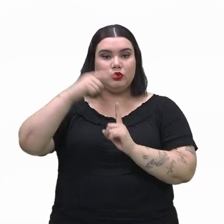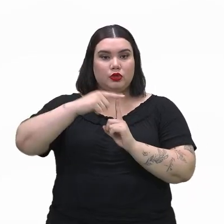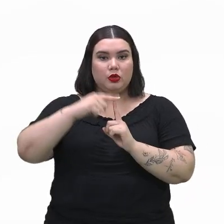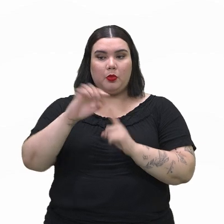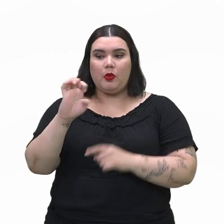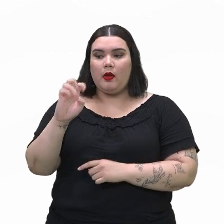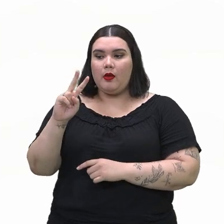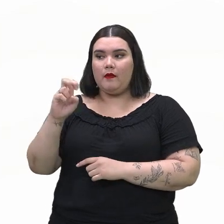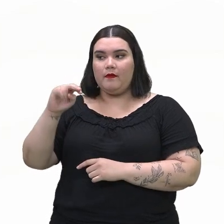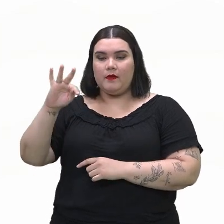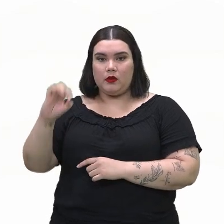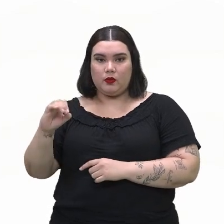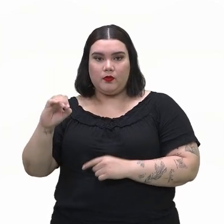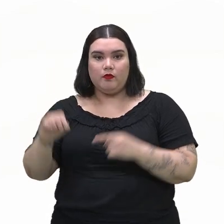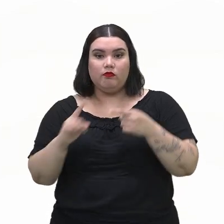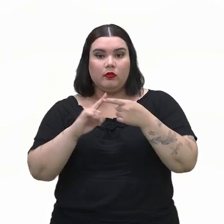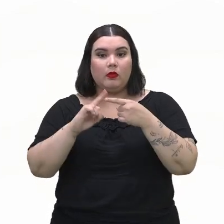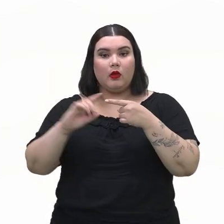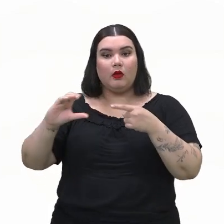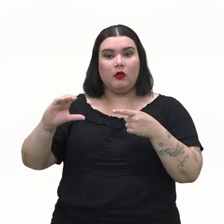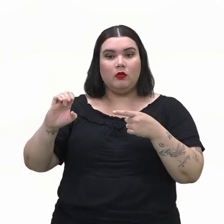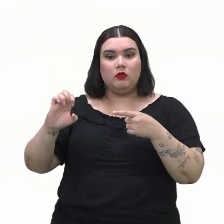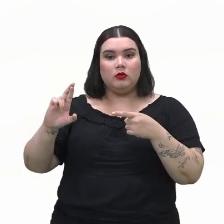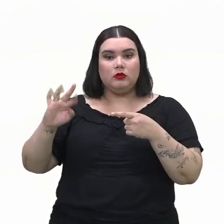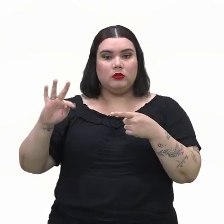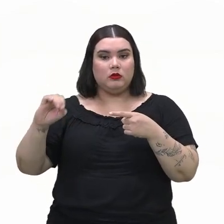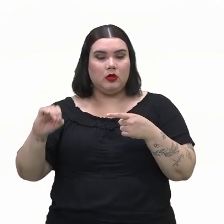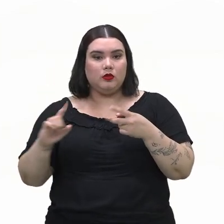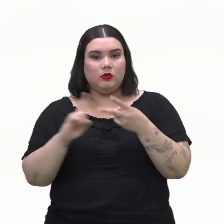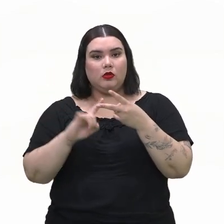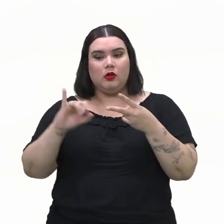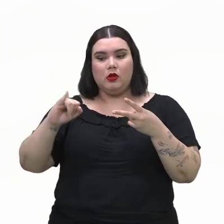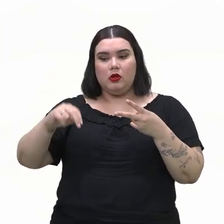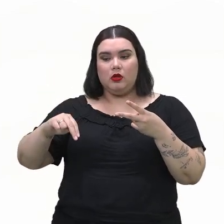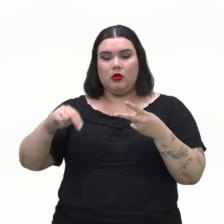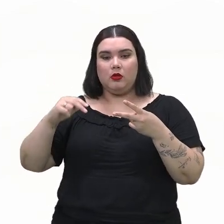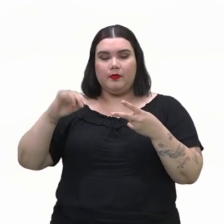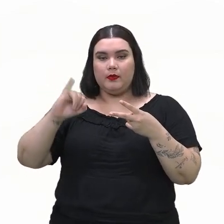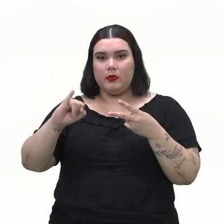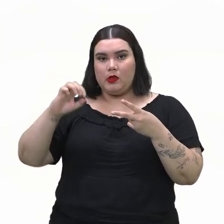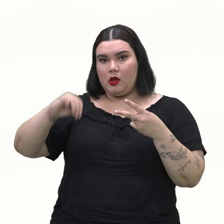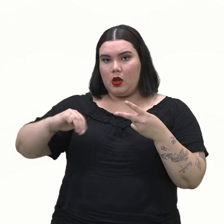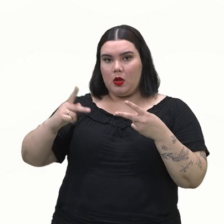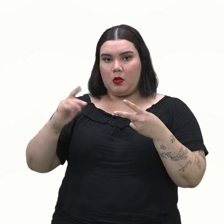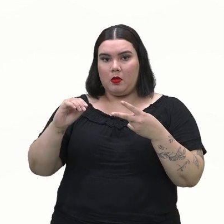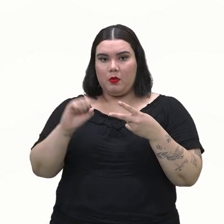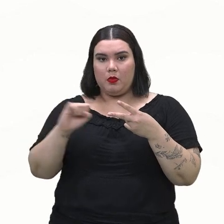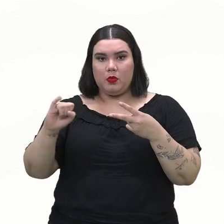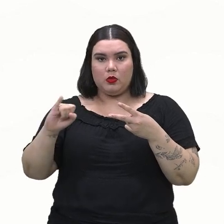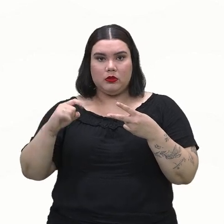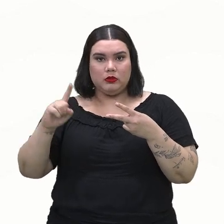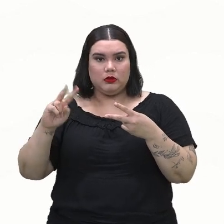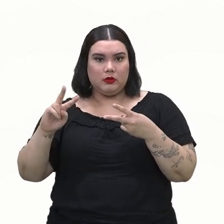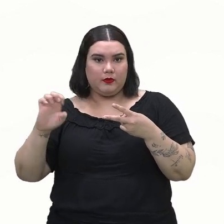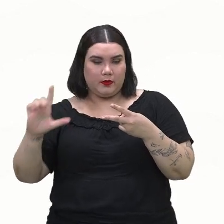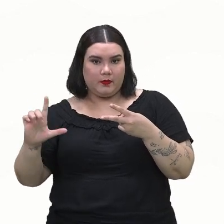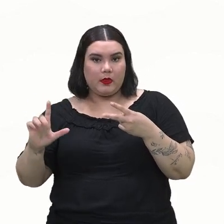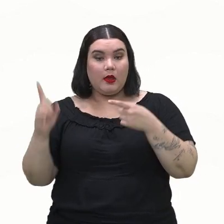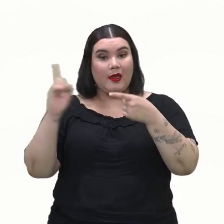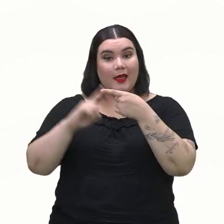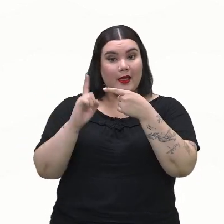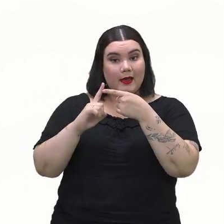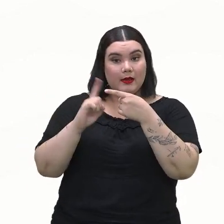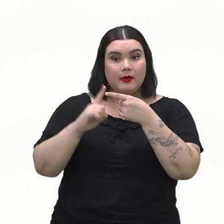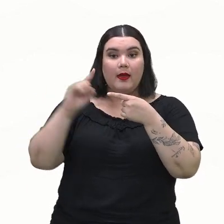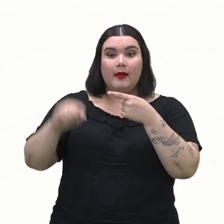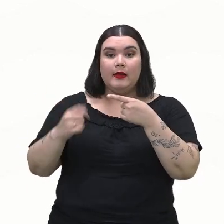evento. A gente tem o evento certo e o evento impossível. O evento certo é aquele que possui